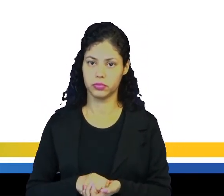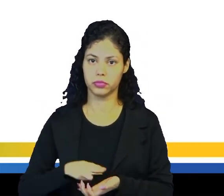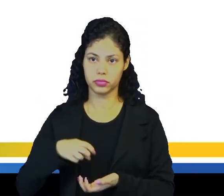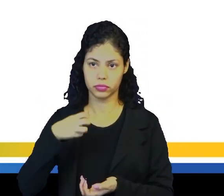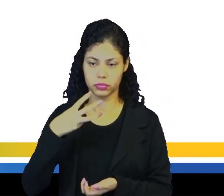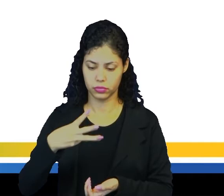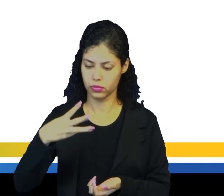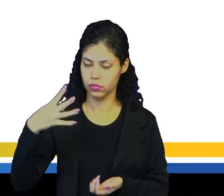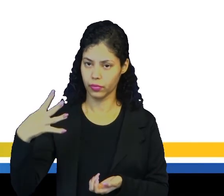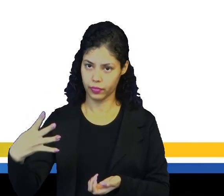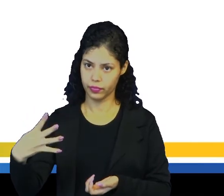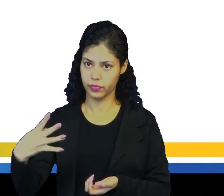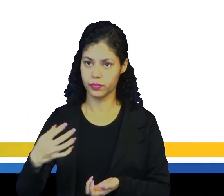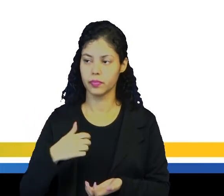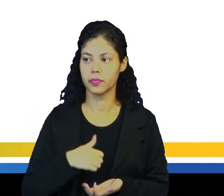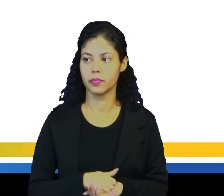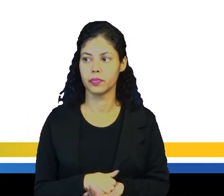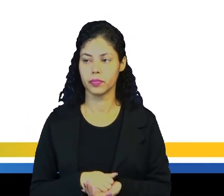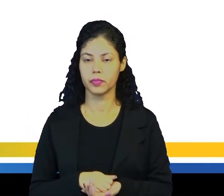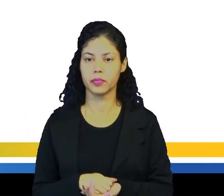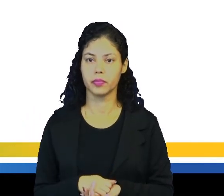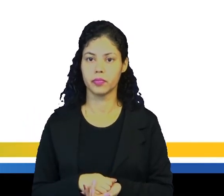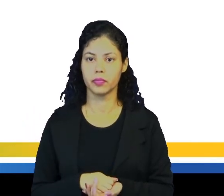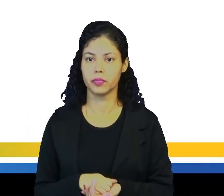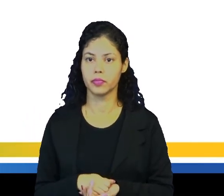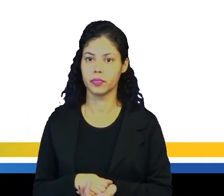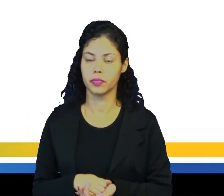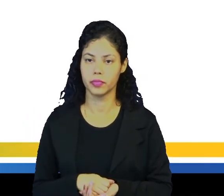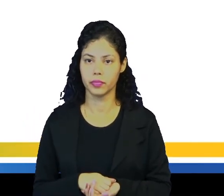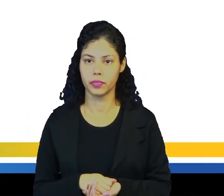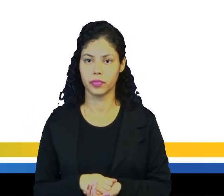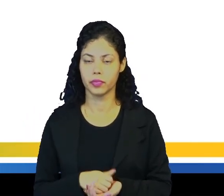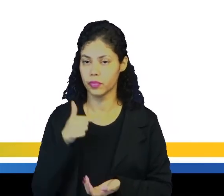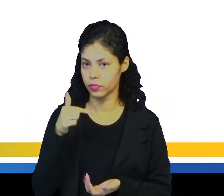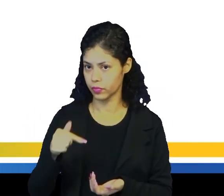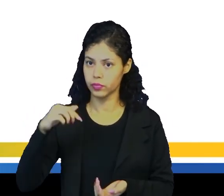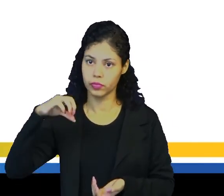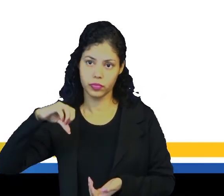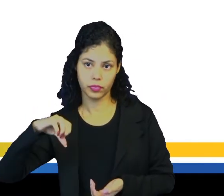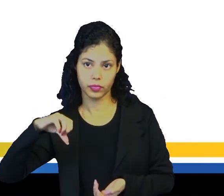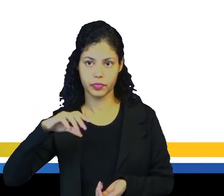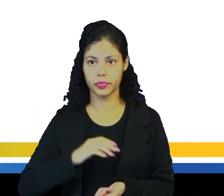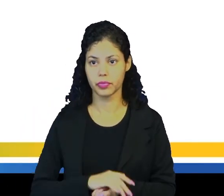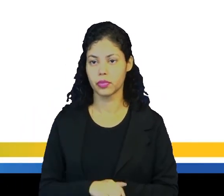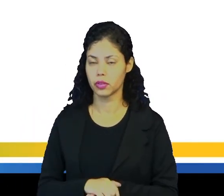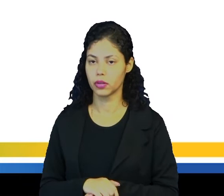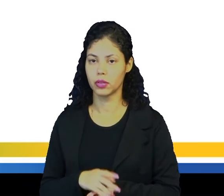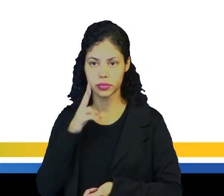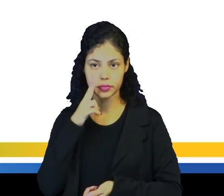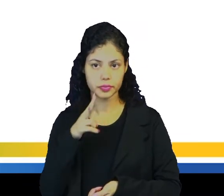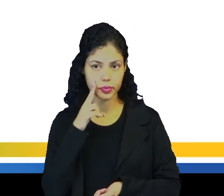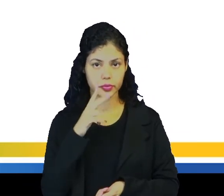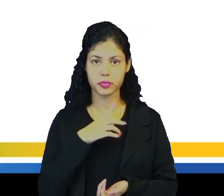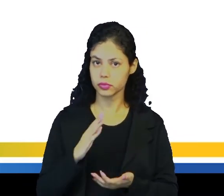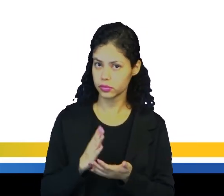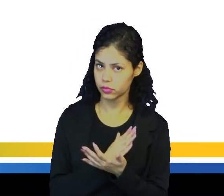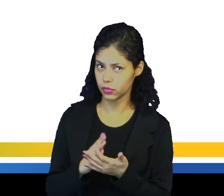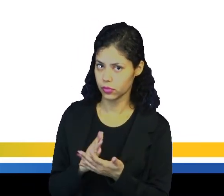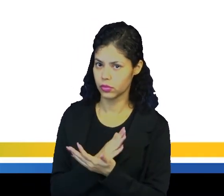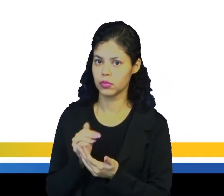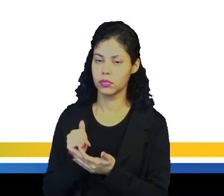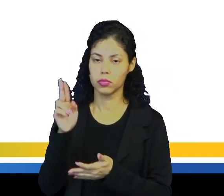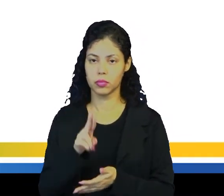que é o número 34. E 79, 79. Né, vocês veem que tem algumas,